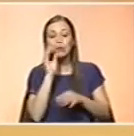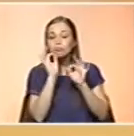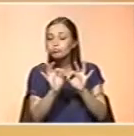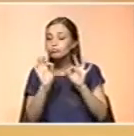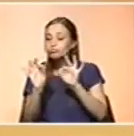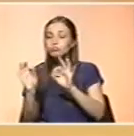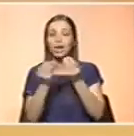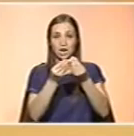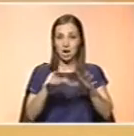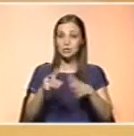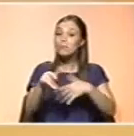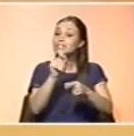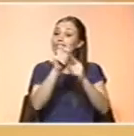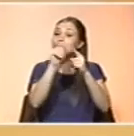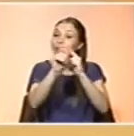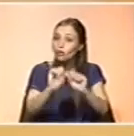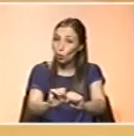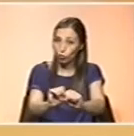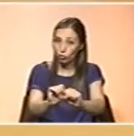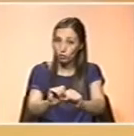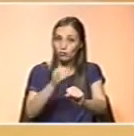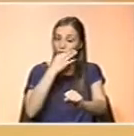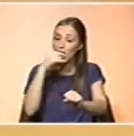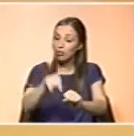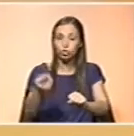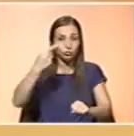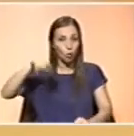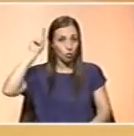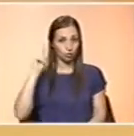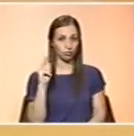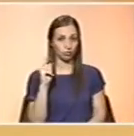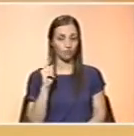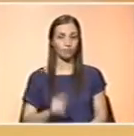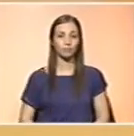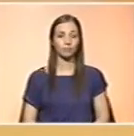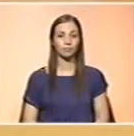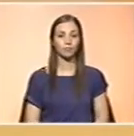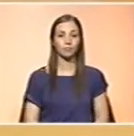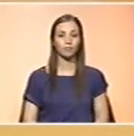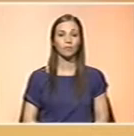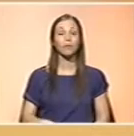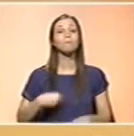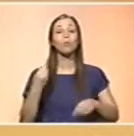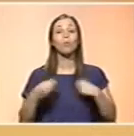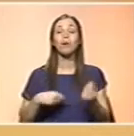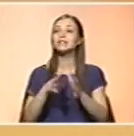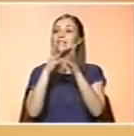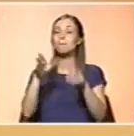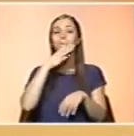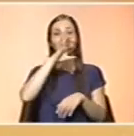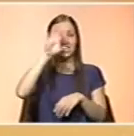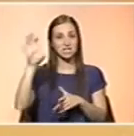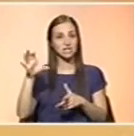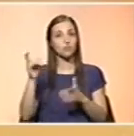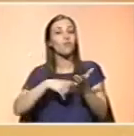Mas isso são situações à parte. Não é disso que estamos, neste momento, a falar e mais preocupados. Mas nesses países, uma das carências